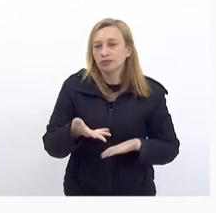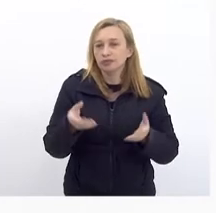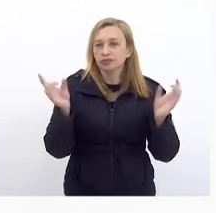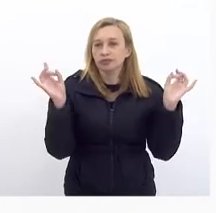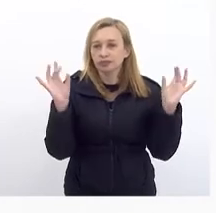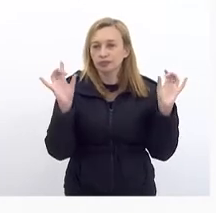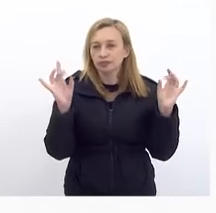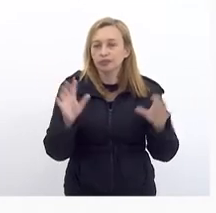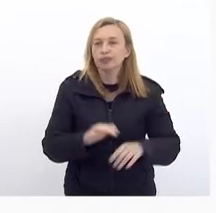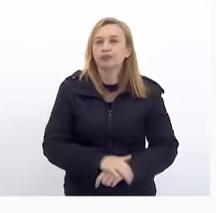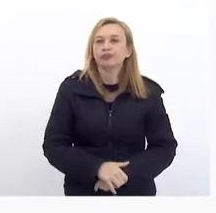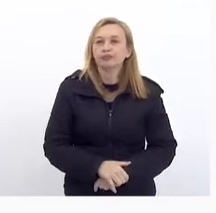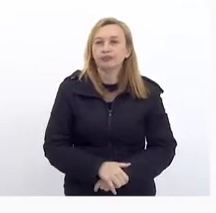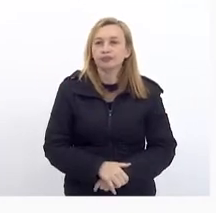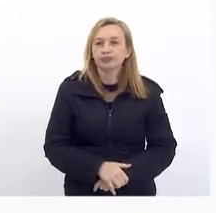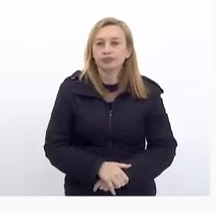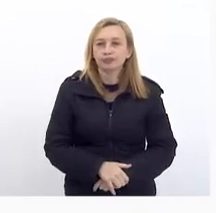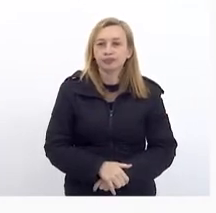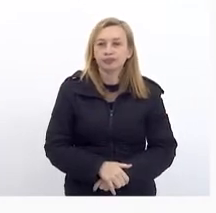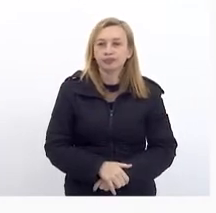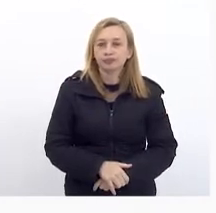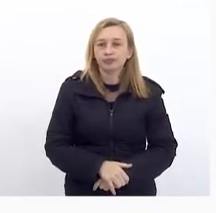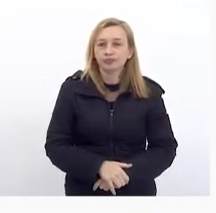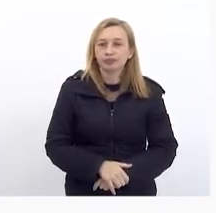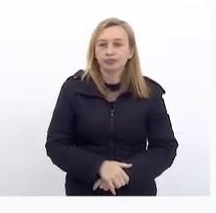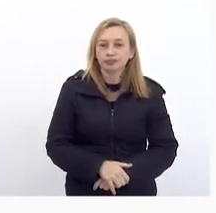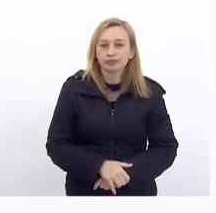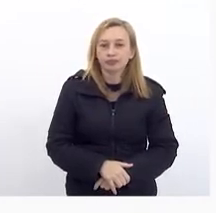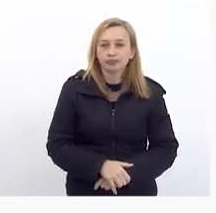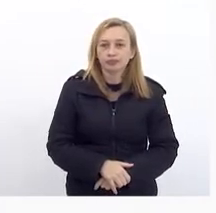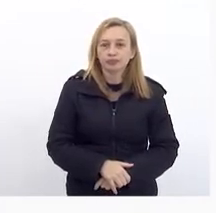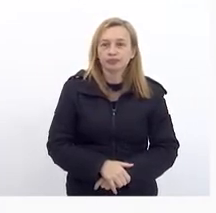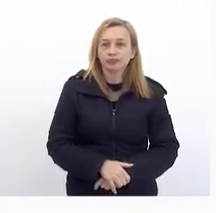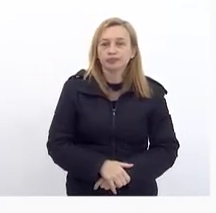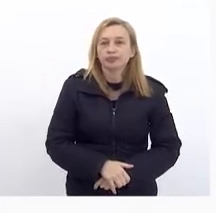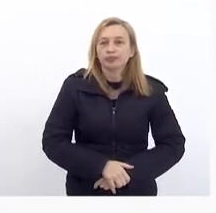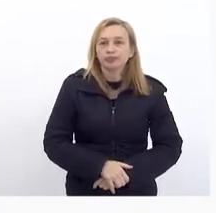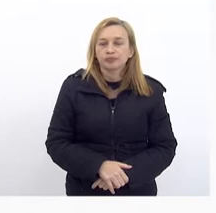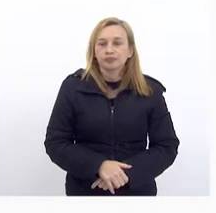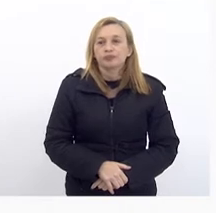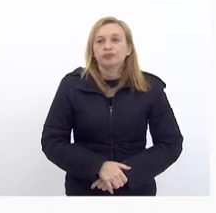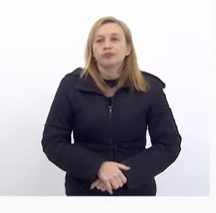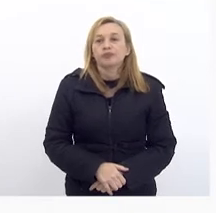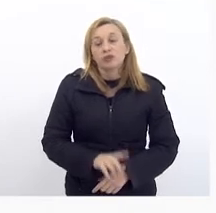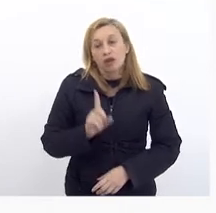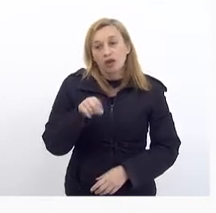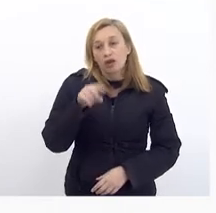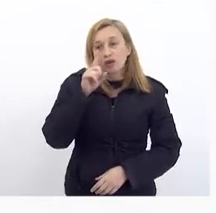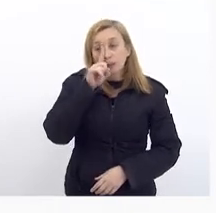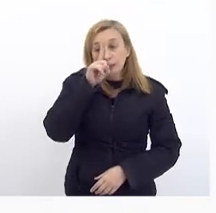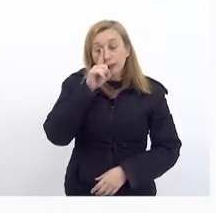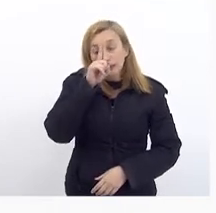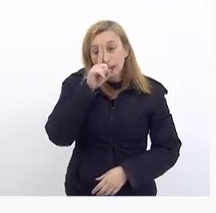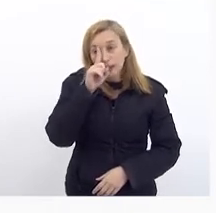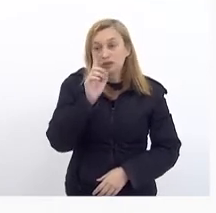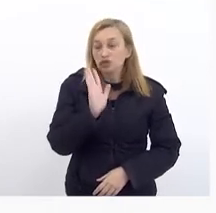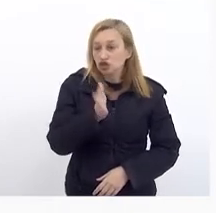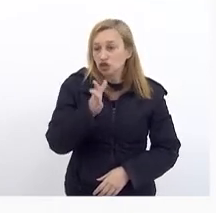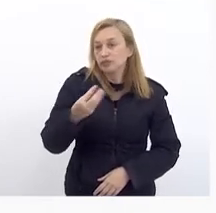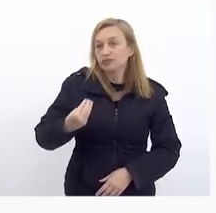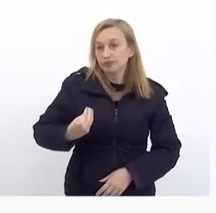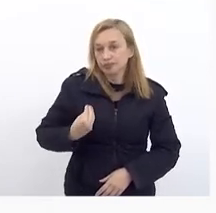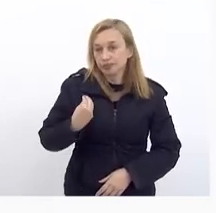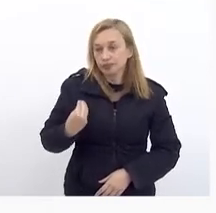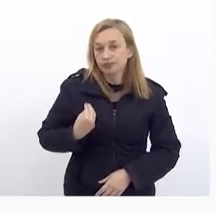E Nas receitas Extraordinárias Isso é um risco Que a gente Já viveu